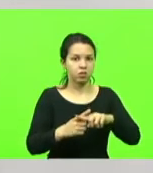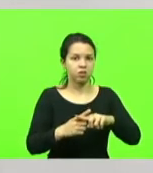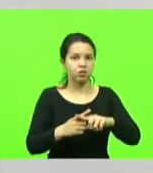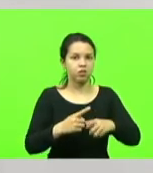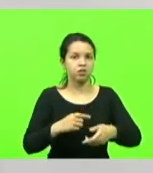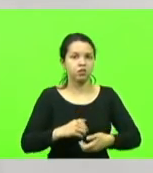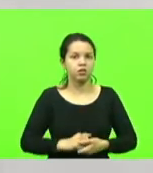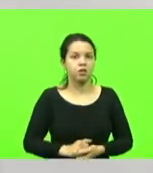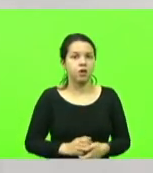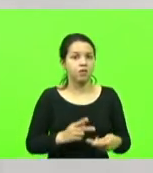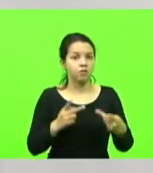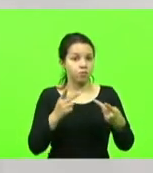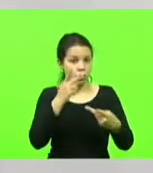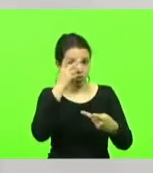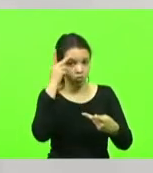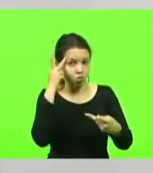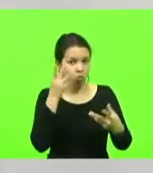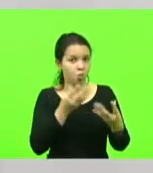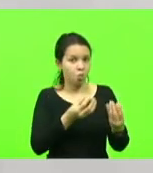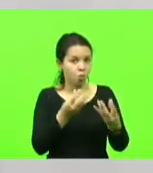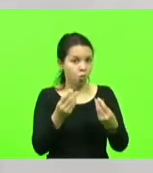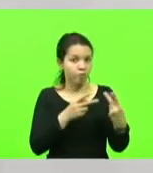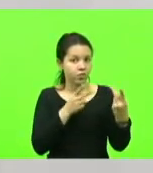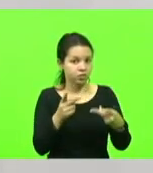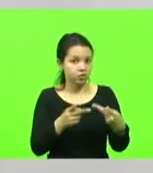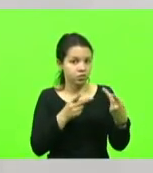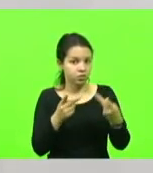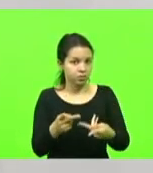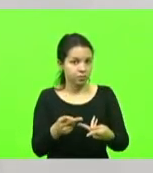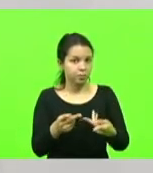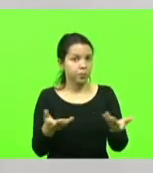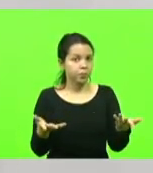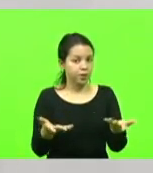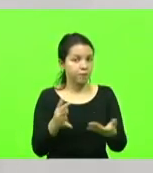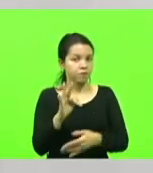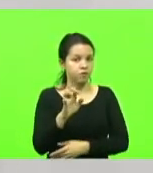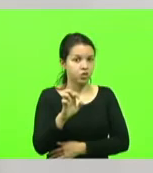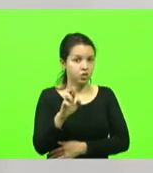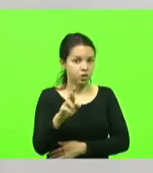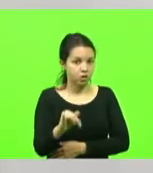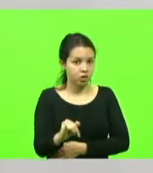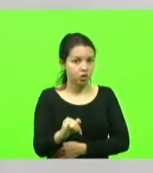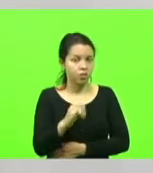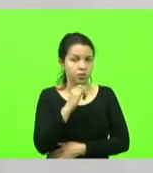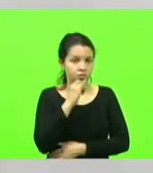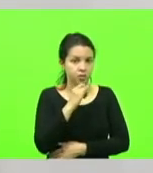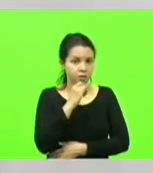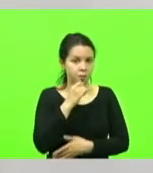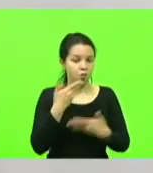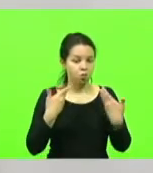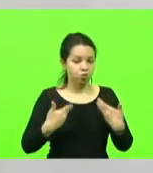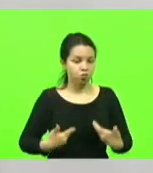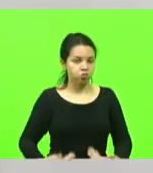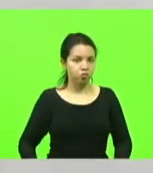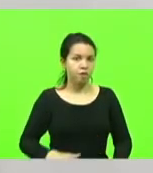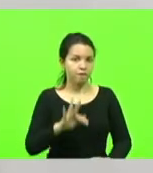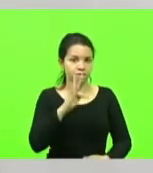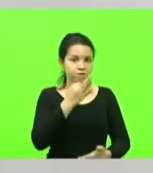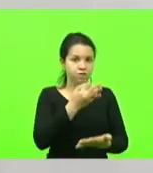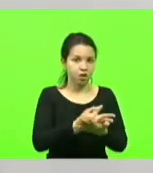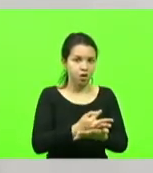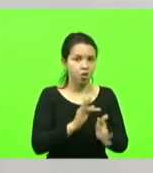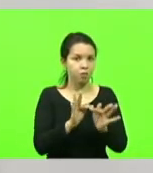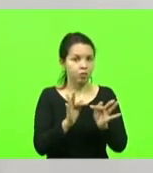por muitas pessoas. Frei Egídio Moshini foi um exemplo vivo de fé, de humildade, simplicidade,